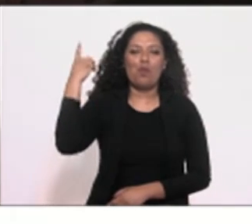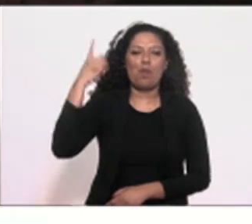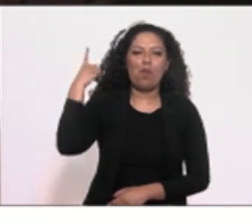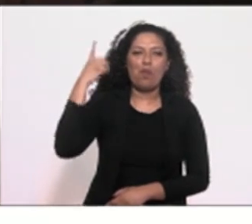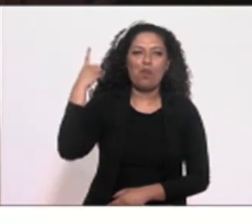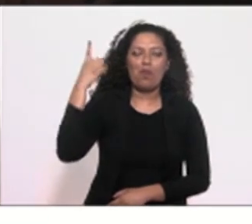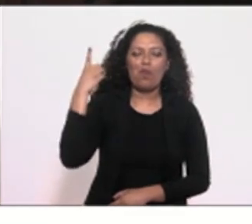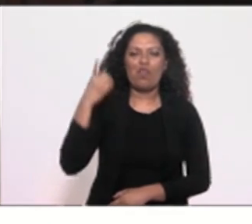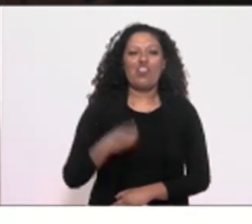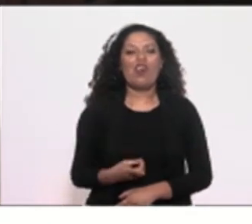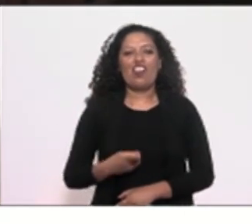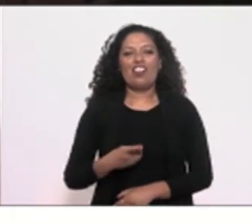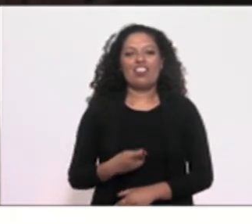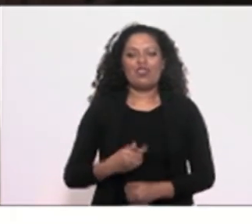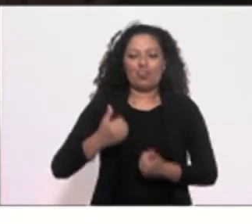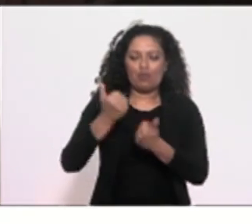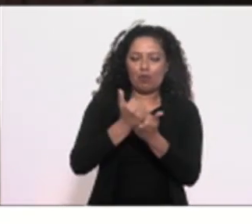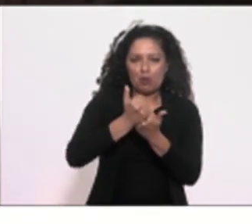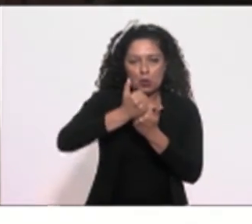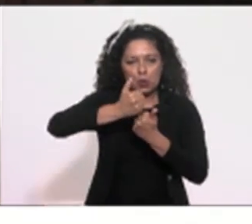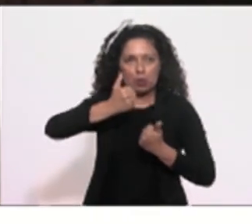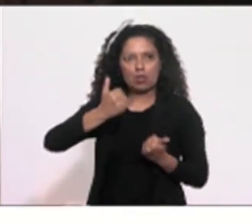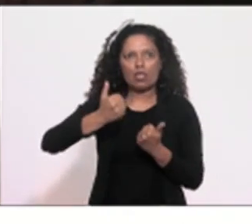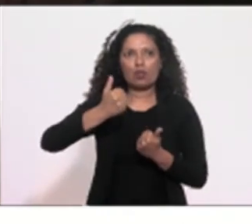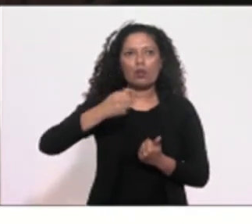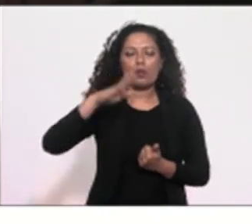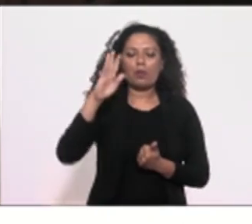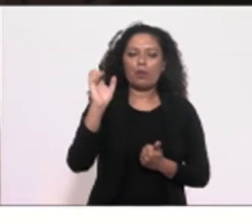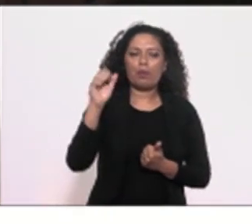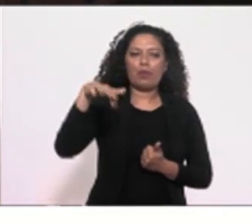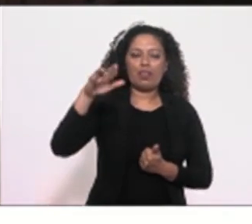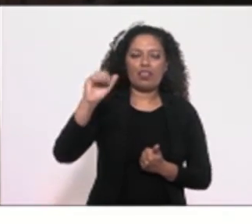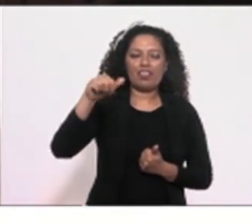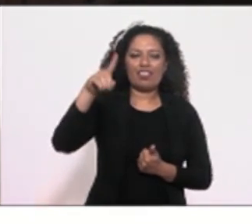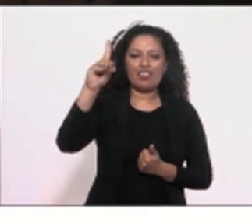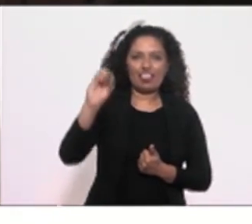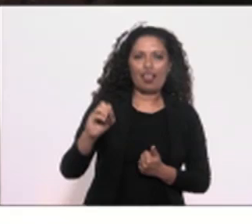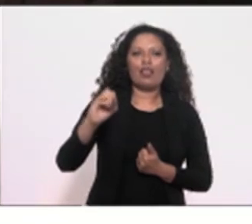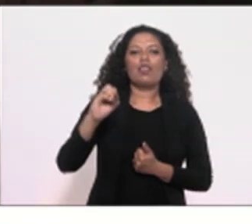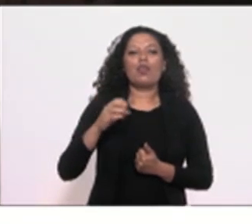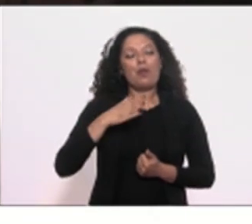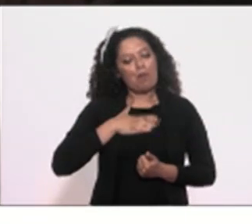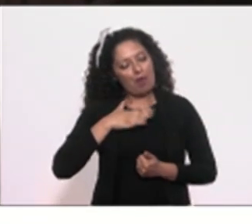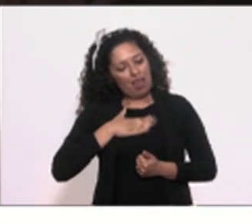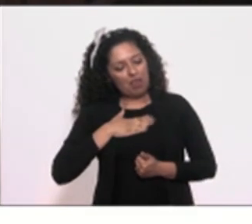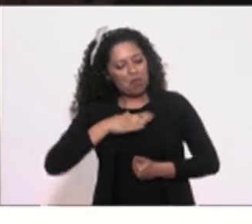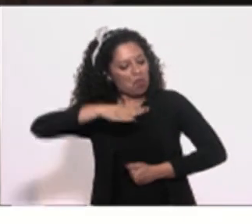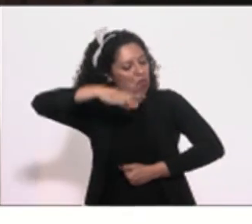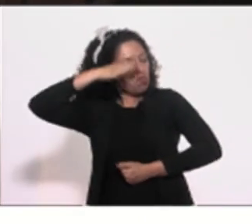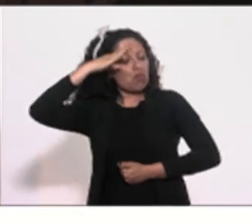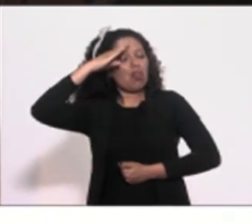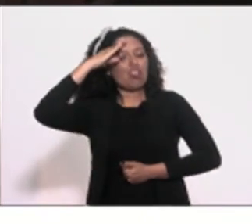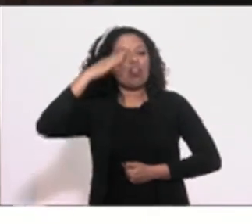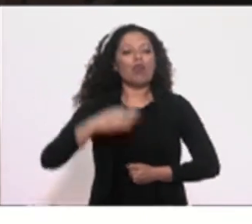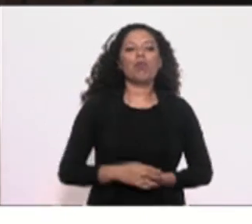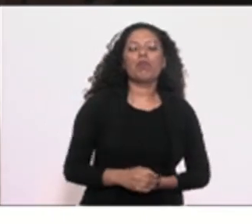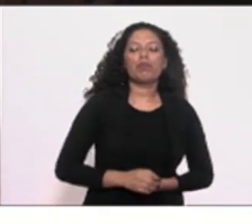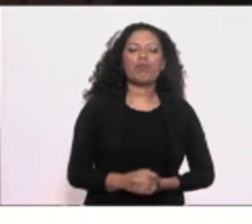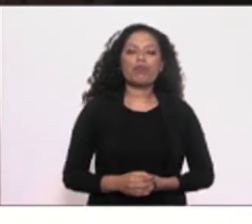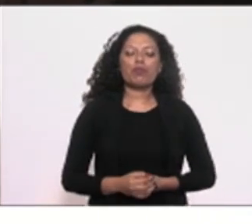subtenente Bernardo, mas para mim, coronel Bernardo.